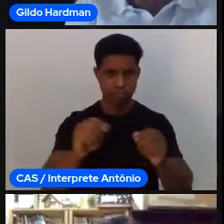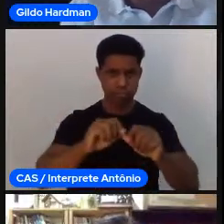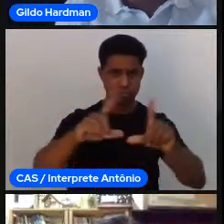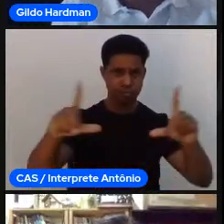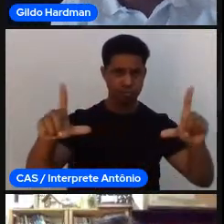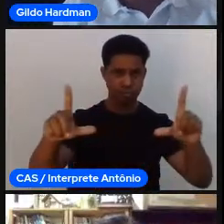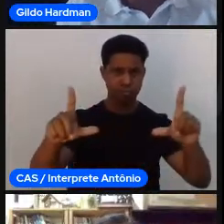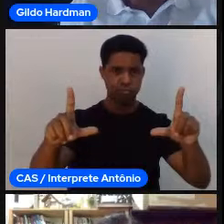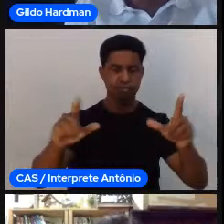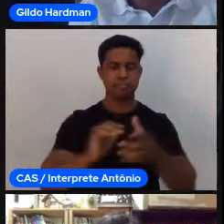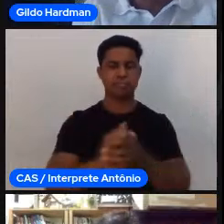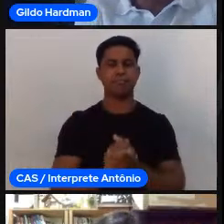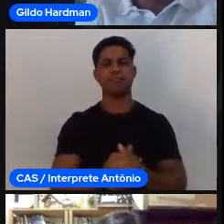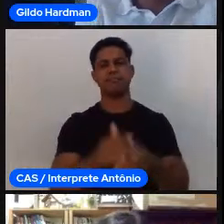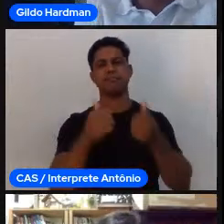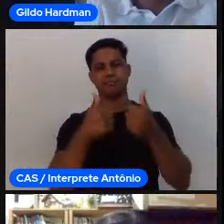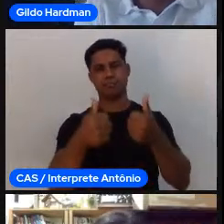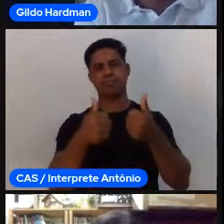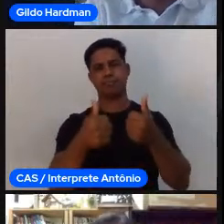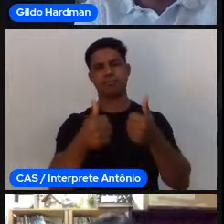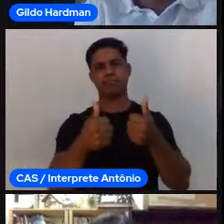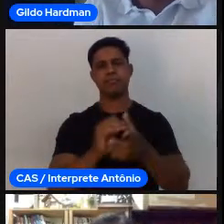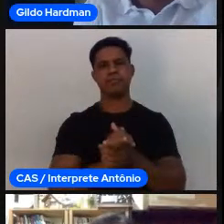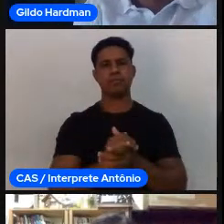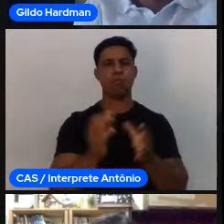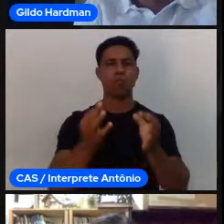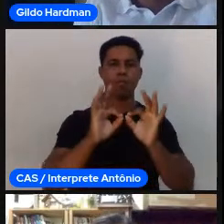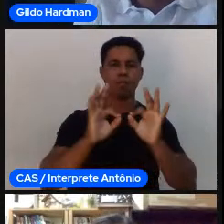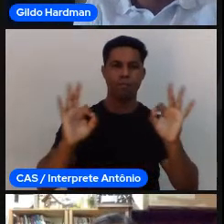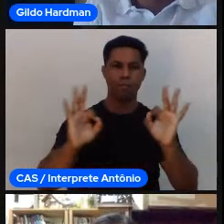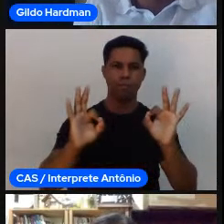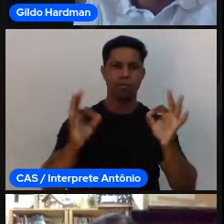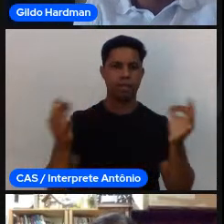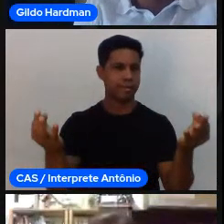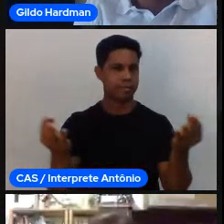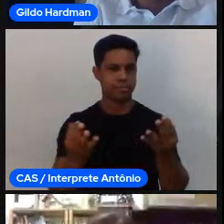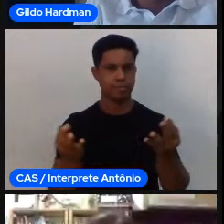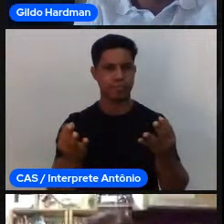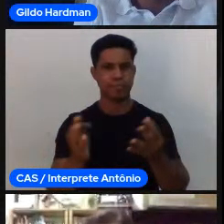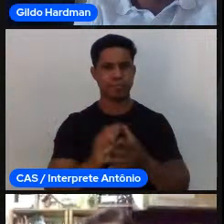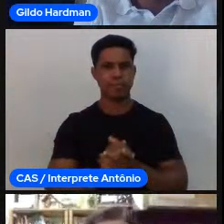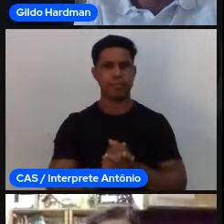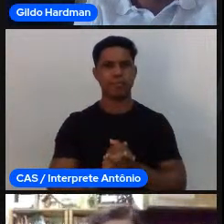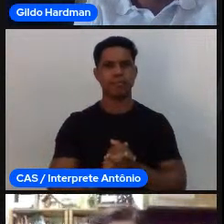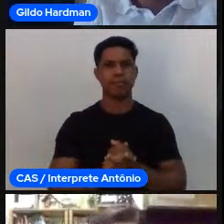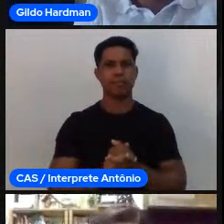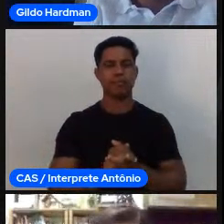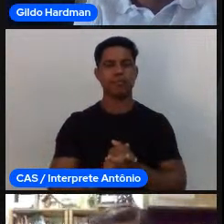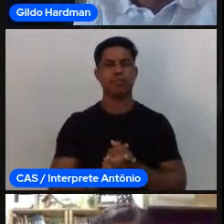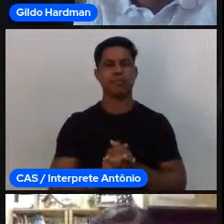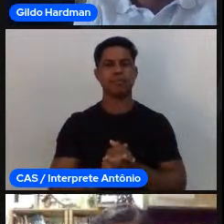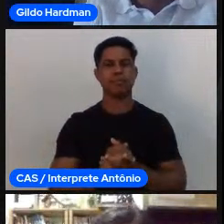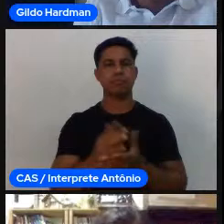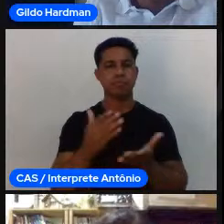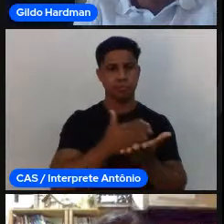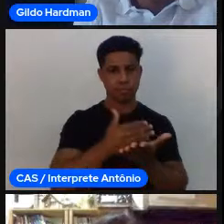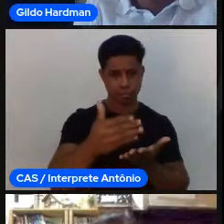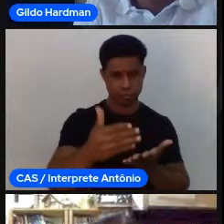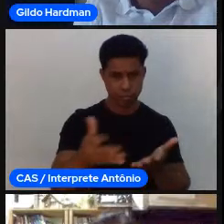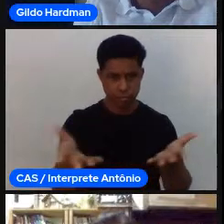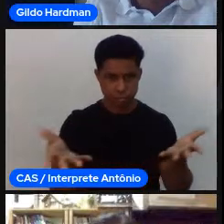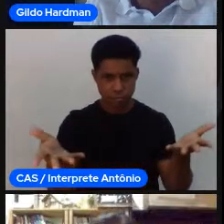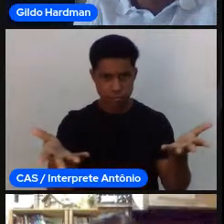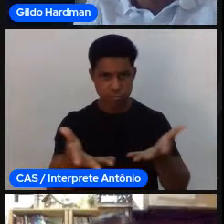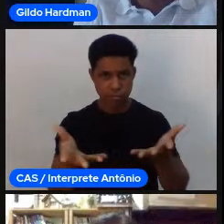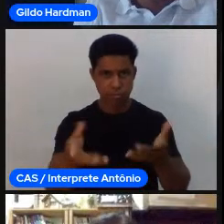Está sim, Marisa. Perfeito. Então, vamos lá, gente. A partir da cola de vocês, né? Usei a minha